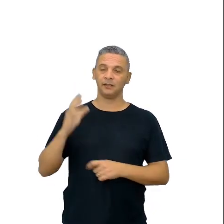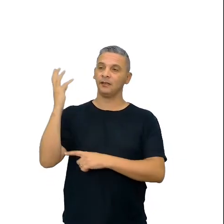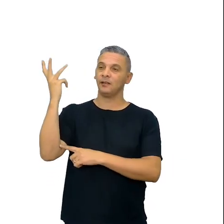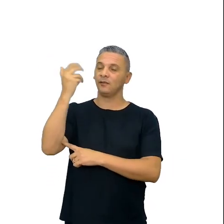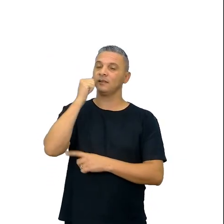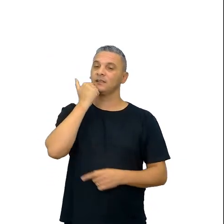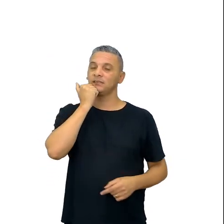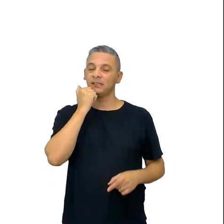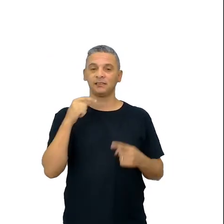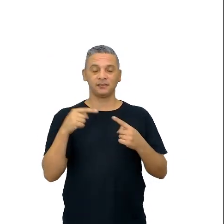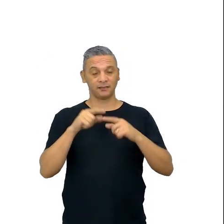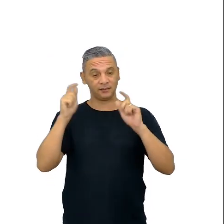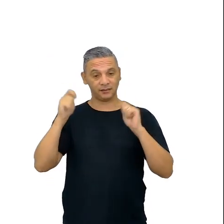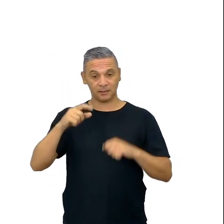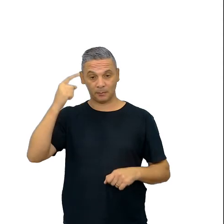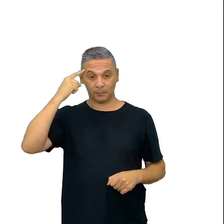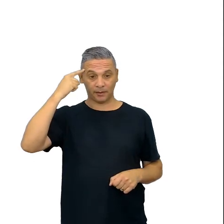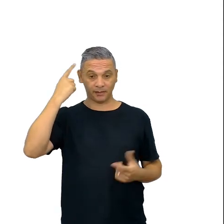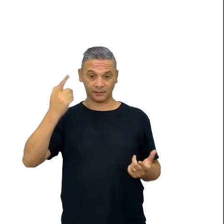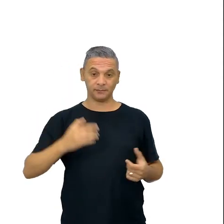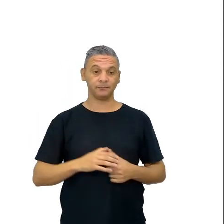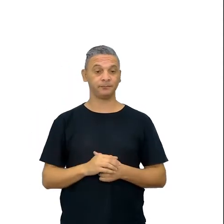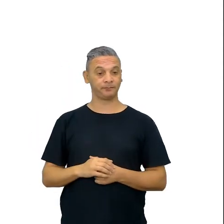ciência, tá, pensem sobre isso,